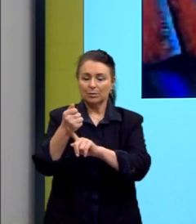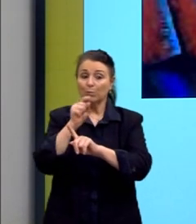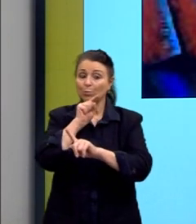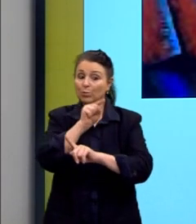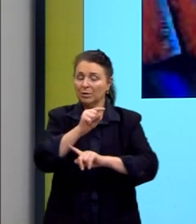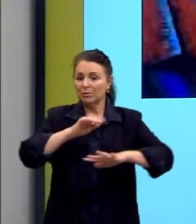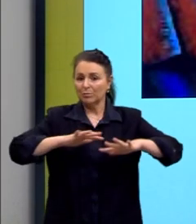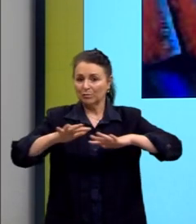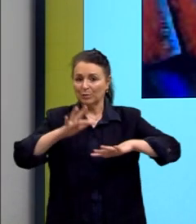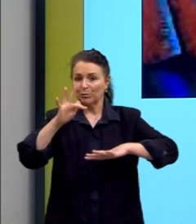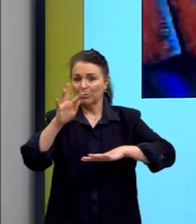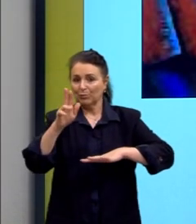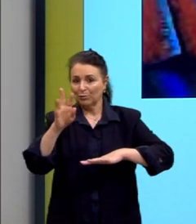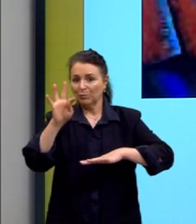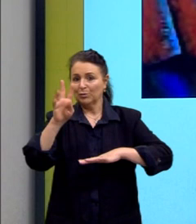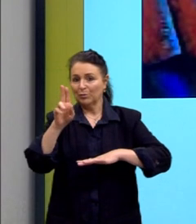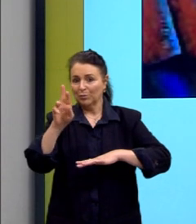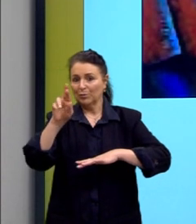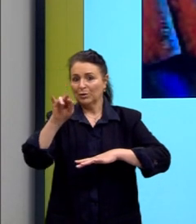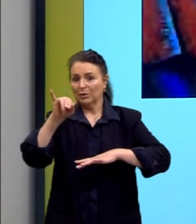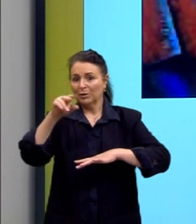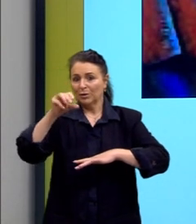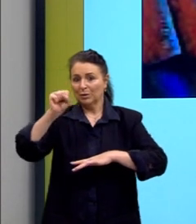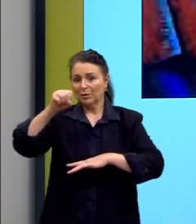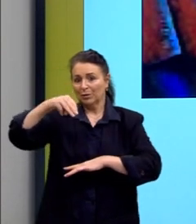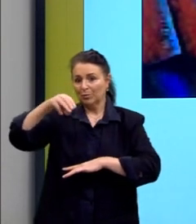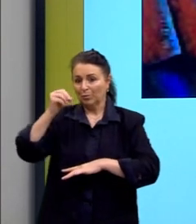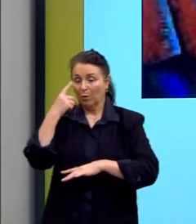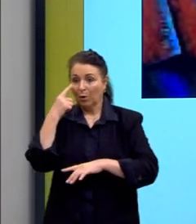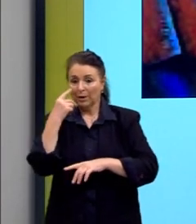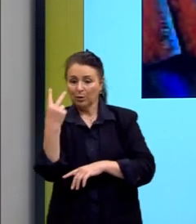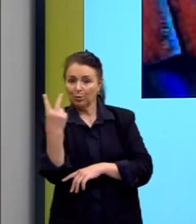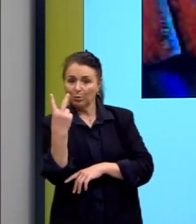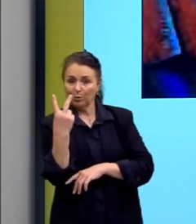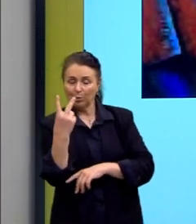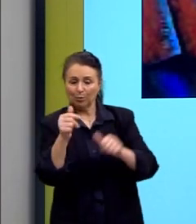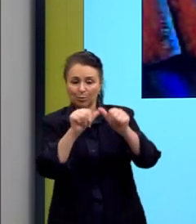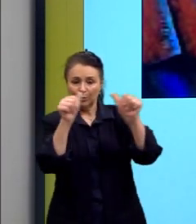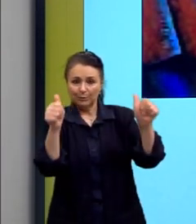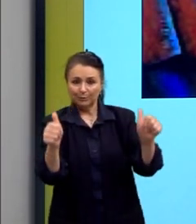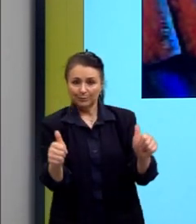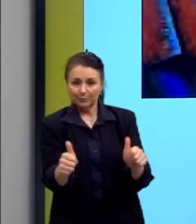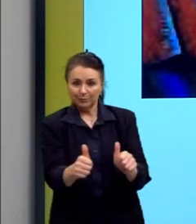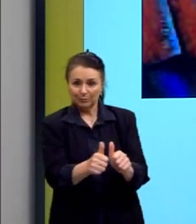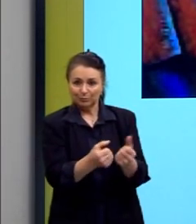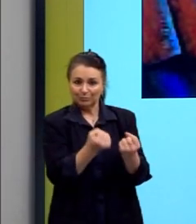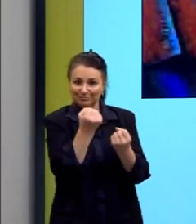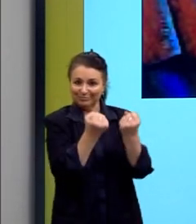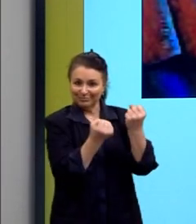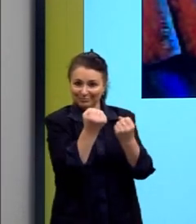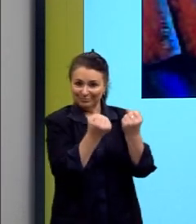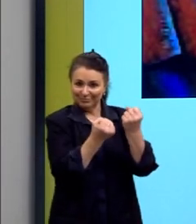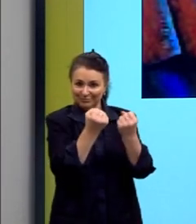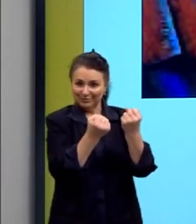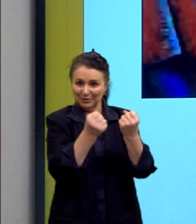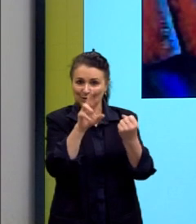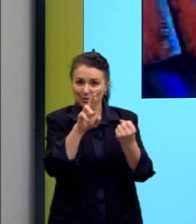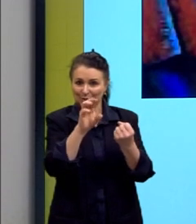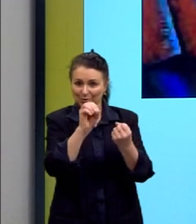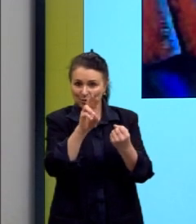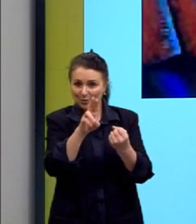E observem essas duas imagens que eu trago para vocês. Dinamismo de um automóvel, do Russolo,